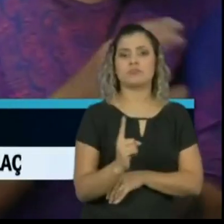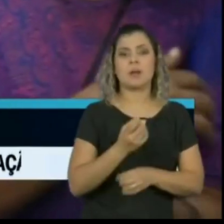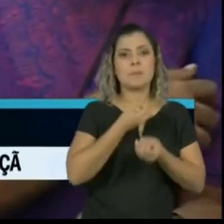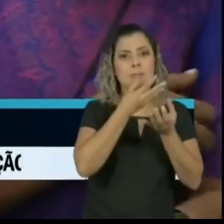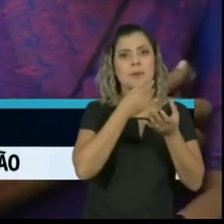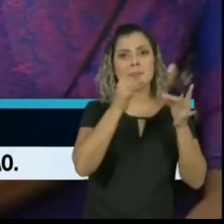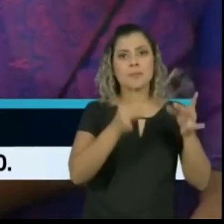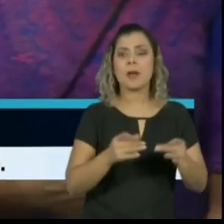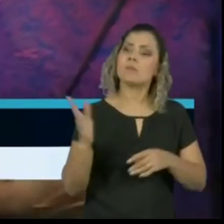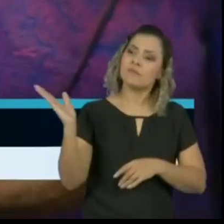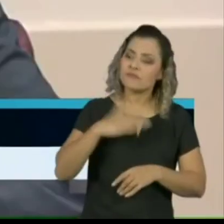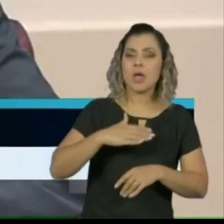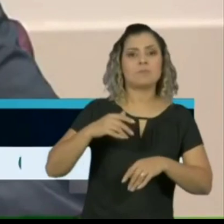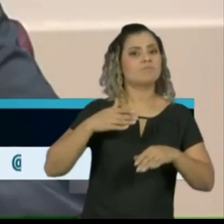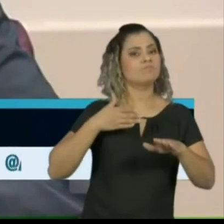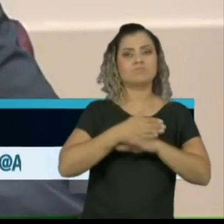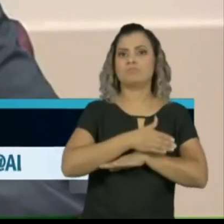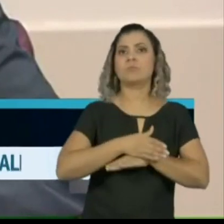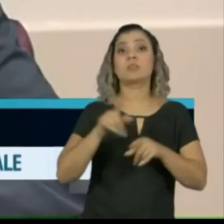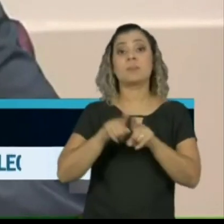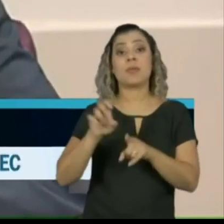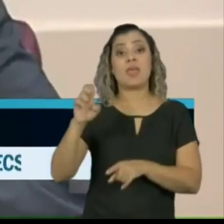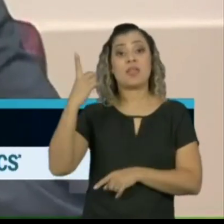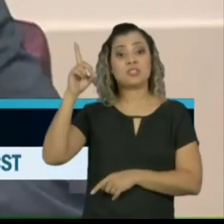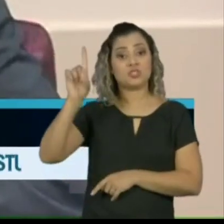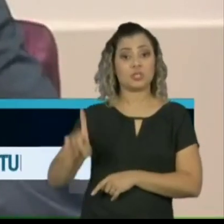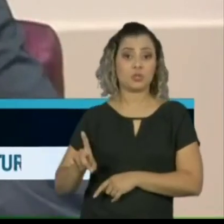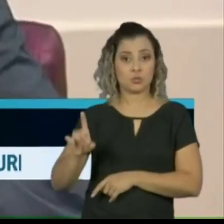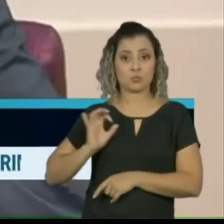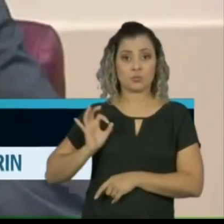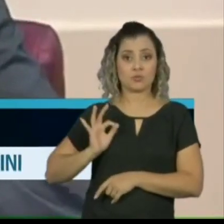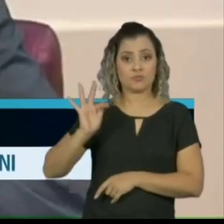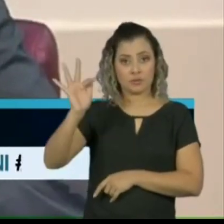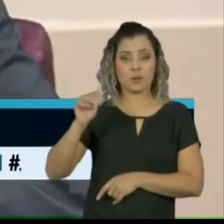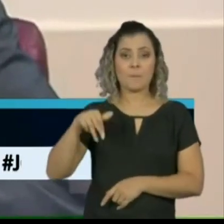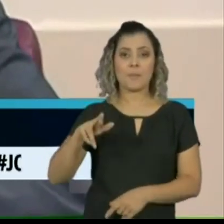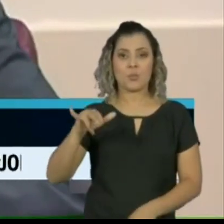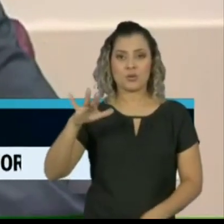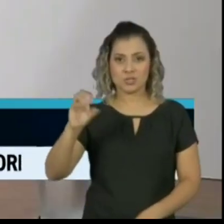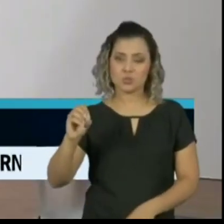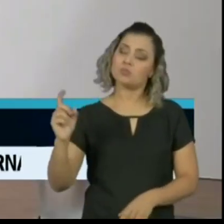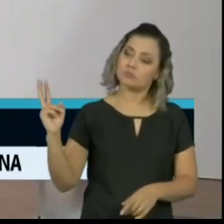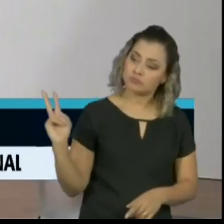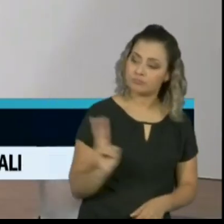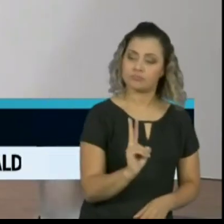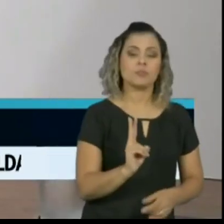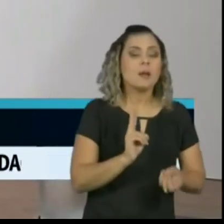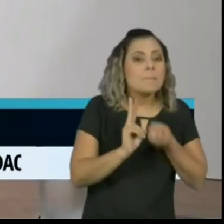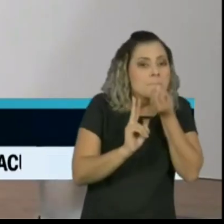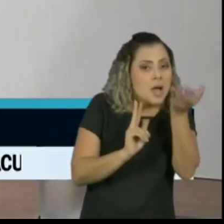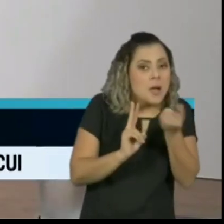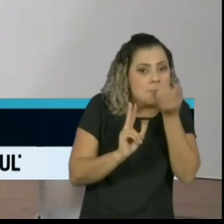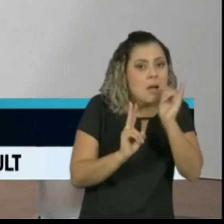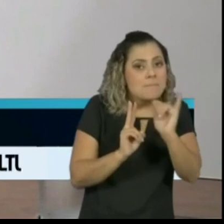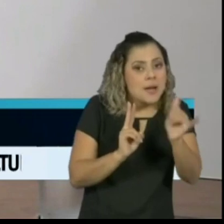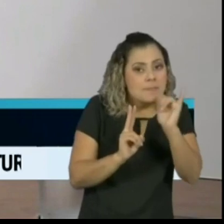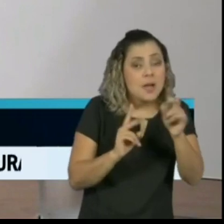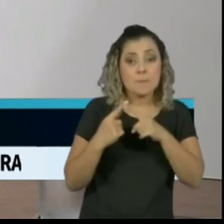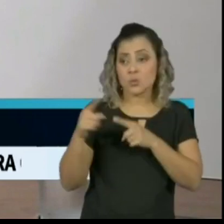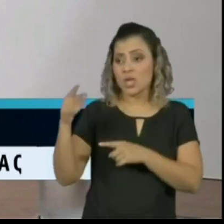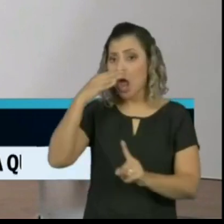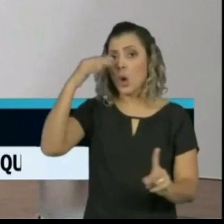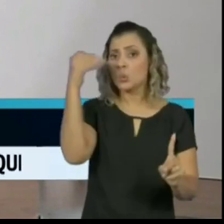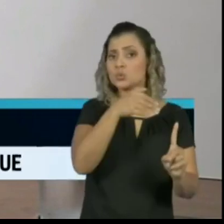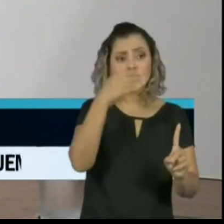cobram a convocação de Moro e do ex-diretor da Polícia Federal, Maurício Valeixo, após o ex-ministro acusar Bolsonaro de